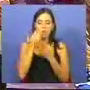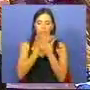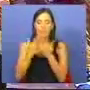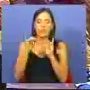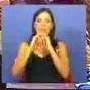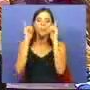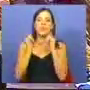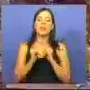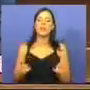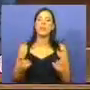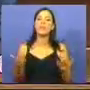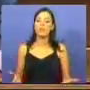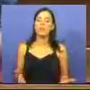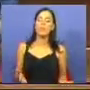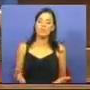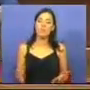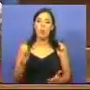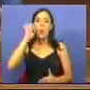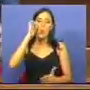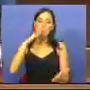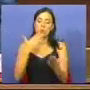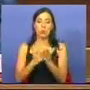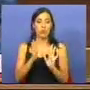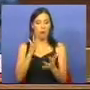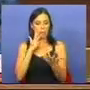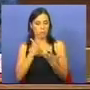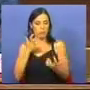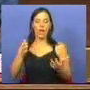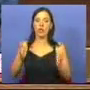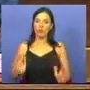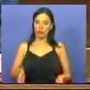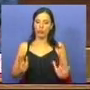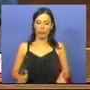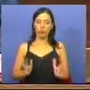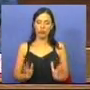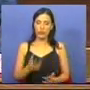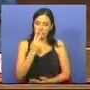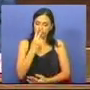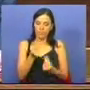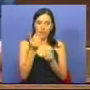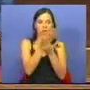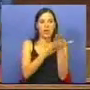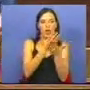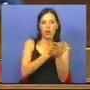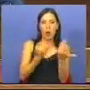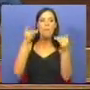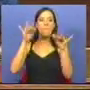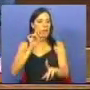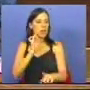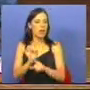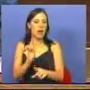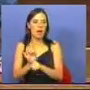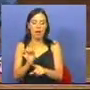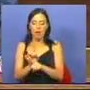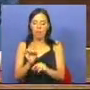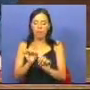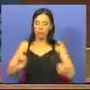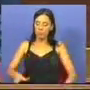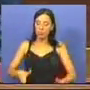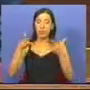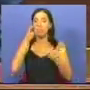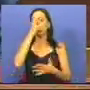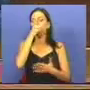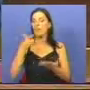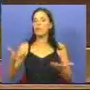internacional, com consequências já visíveis do ponto de vista económico, mas ainda no seu início,